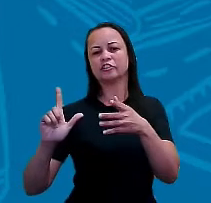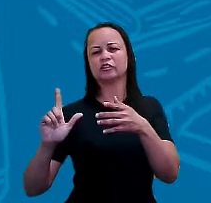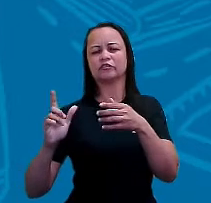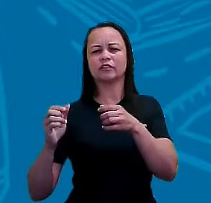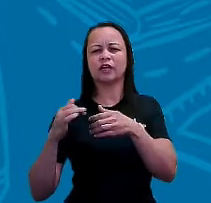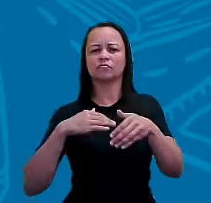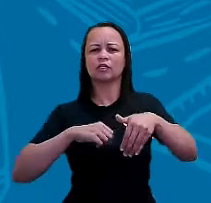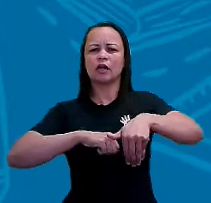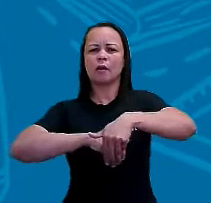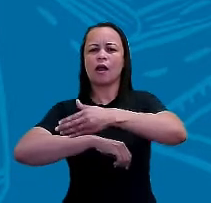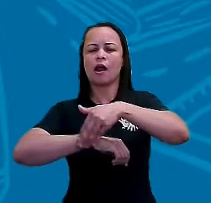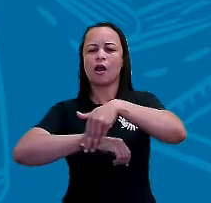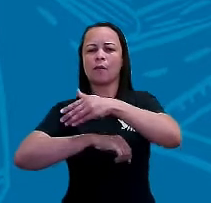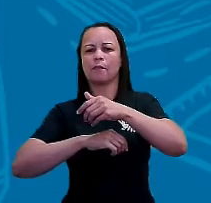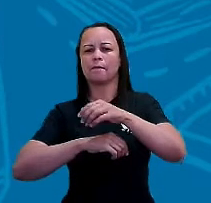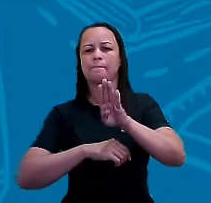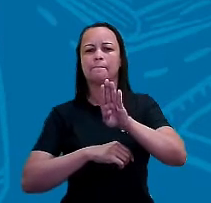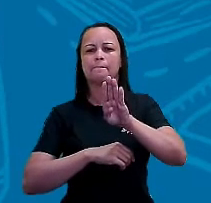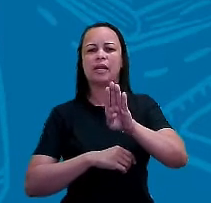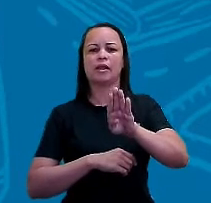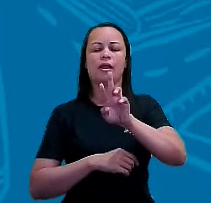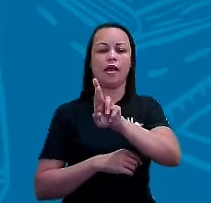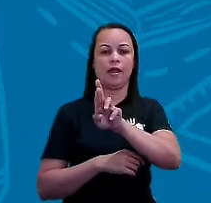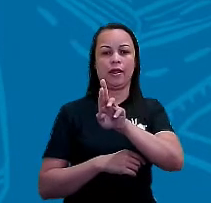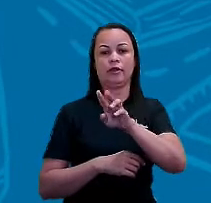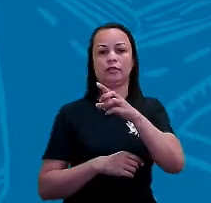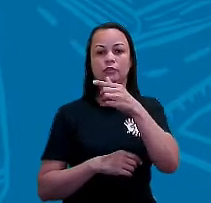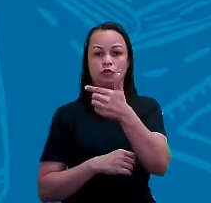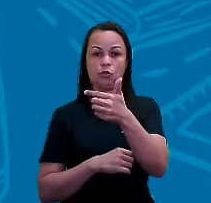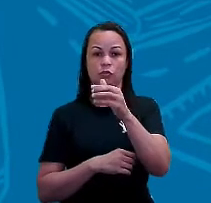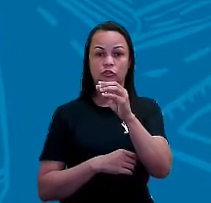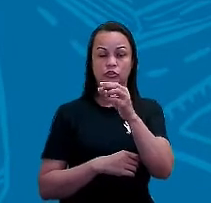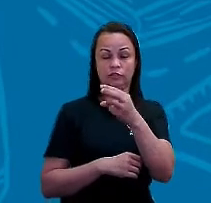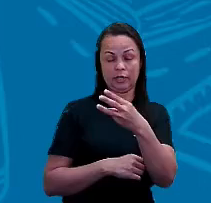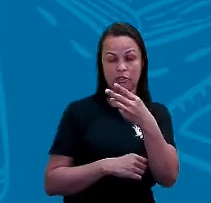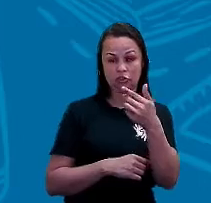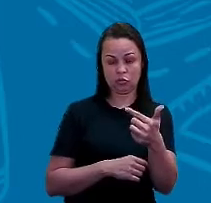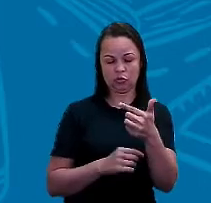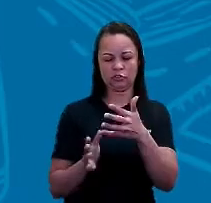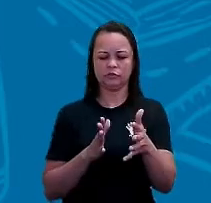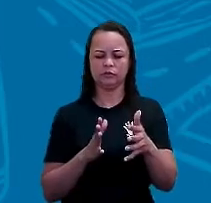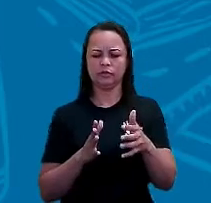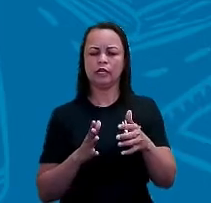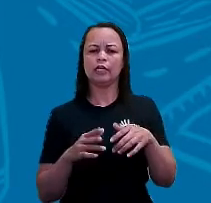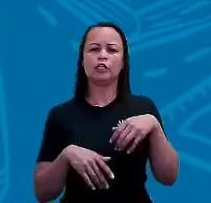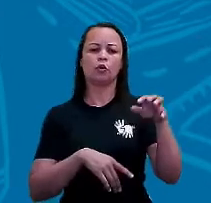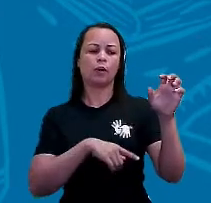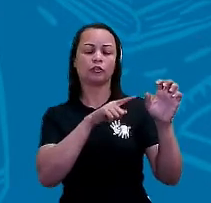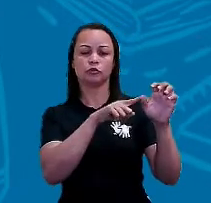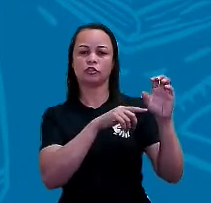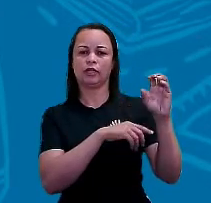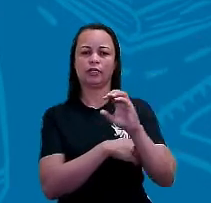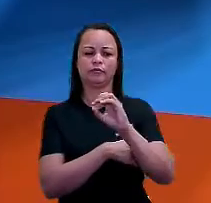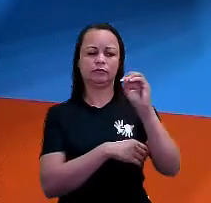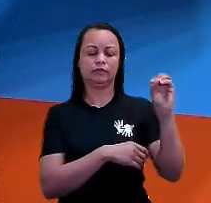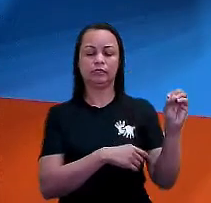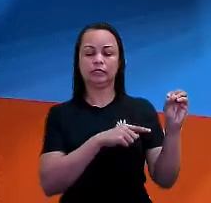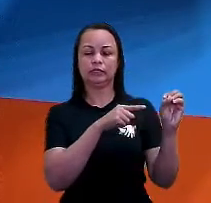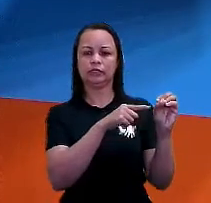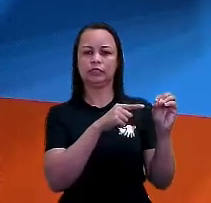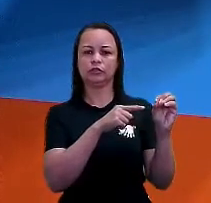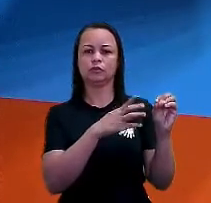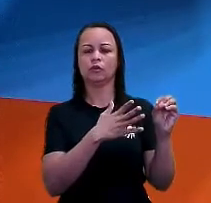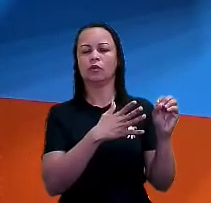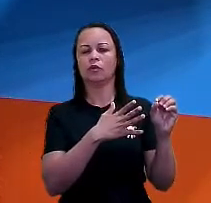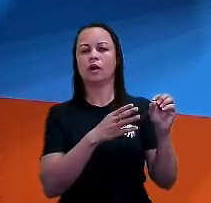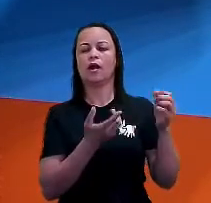-232, não é isso? E a gente vai apontar o nosso braço esquerdo sentido Avenida Mariana Malha, não